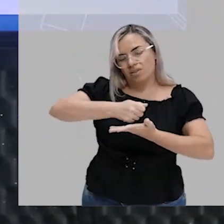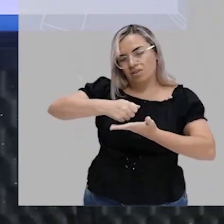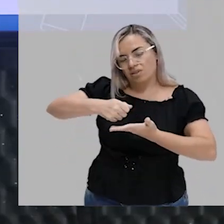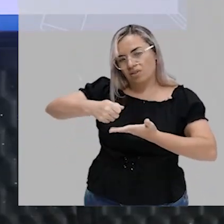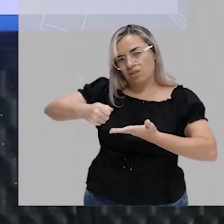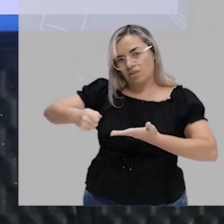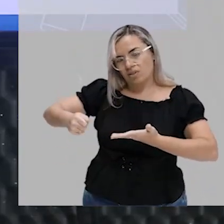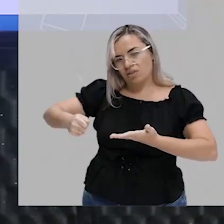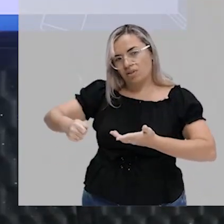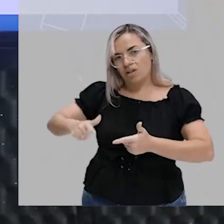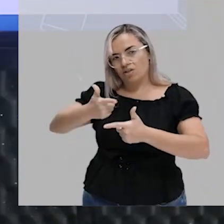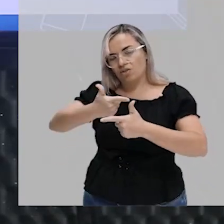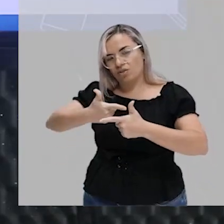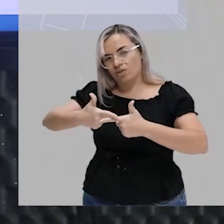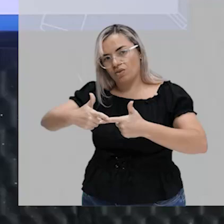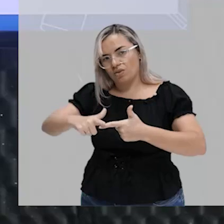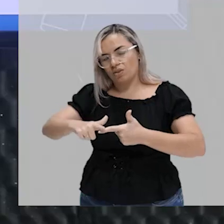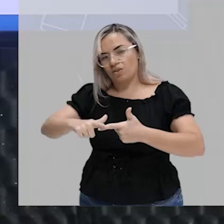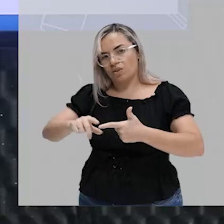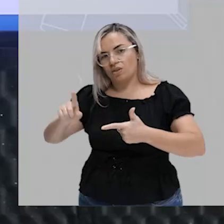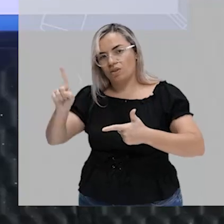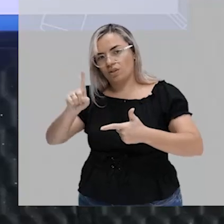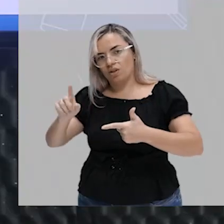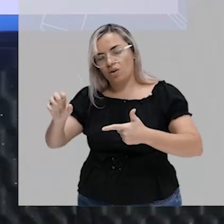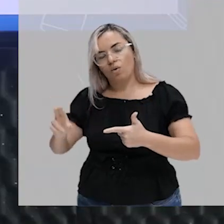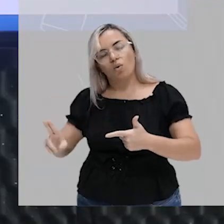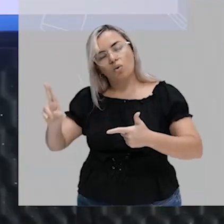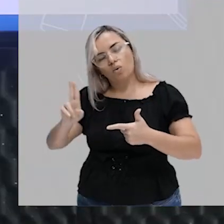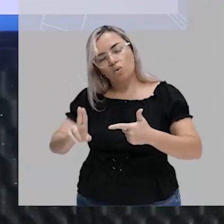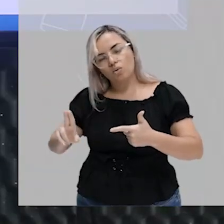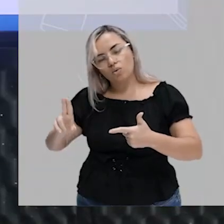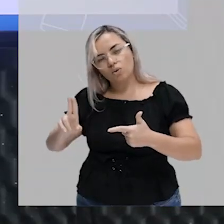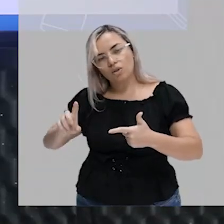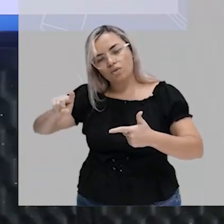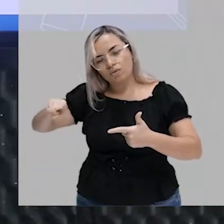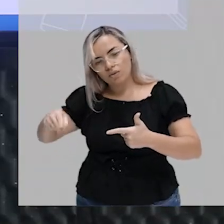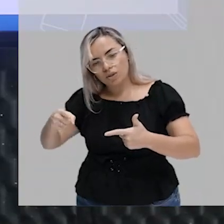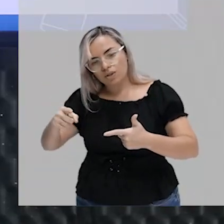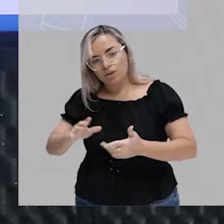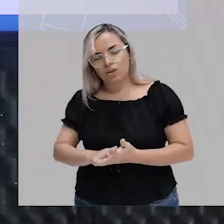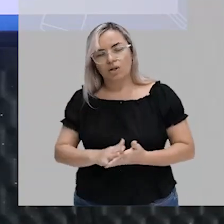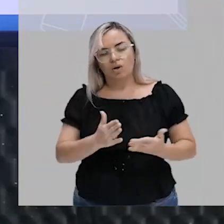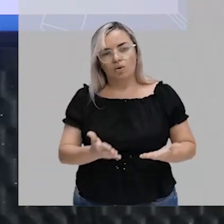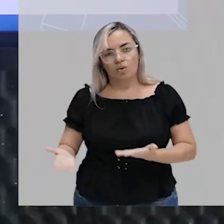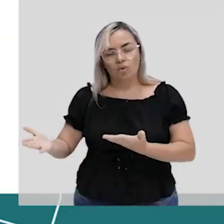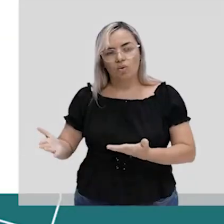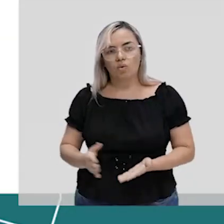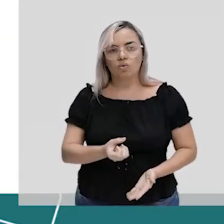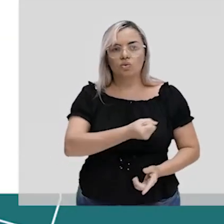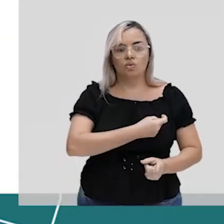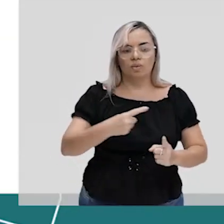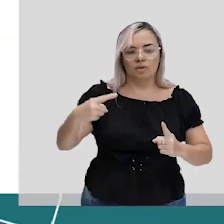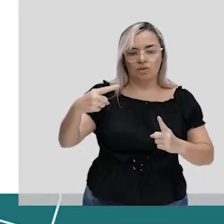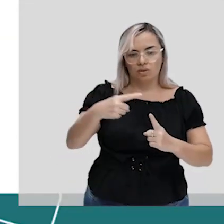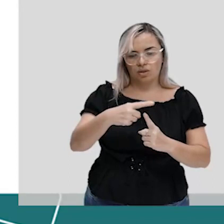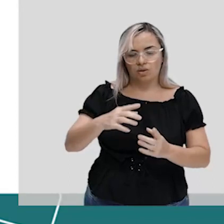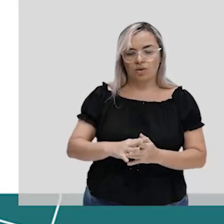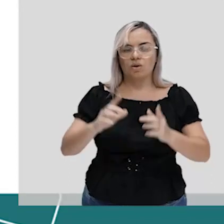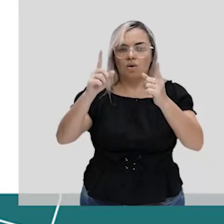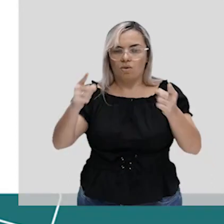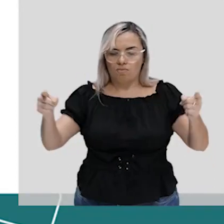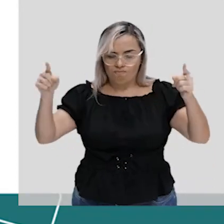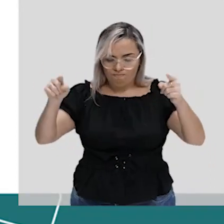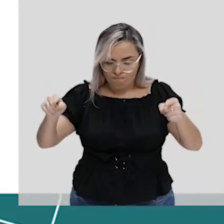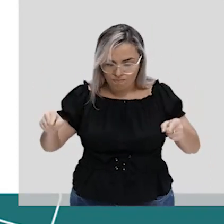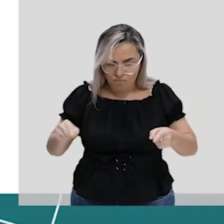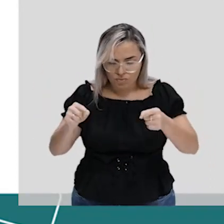quando a divisão é exata, o número inteiro, tá bom? Então, nesse caso aqui, meio, beleza. Meio é uma